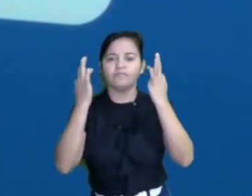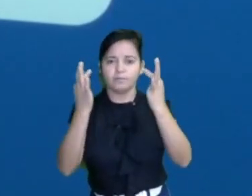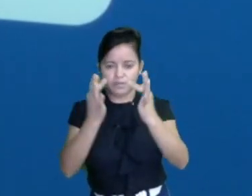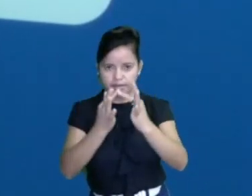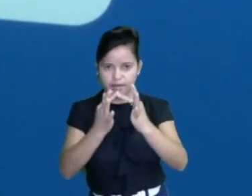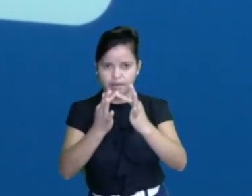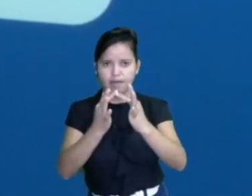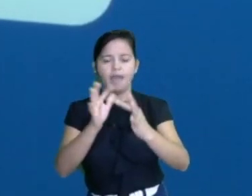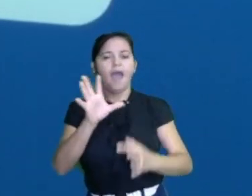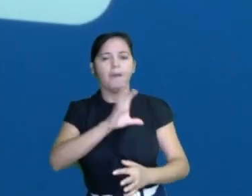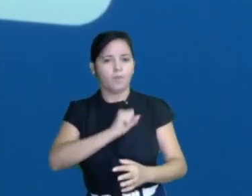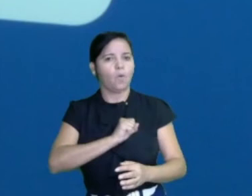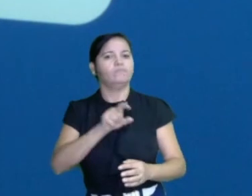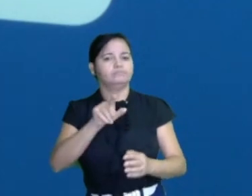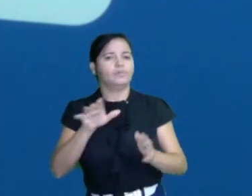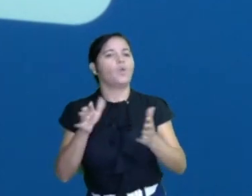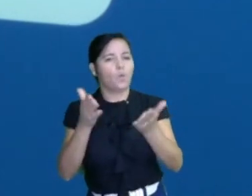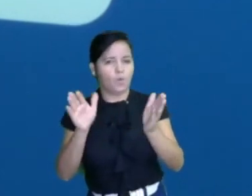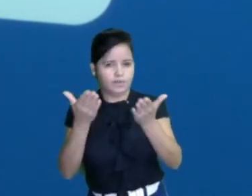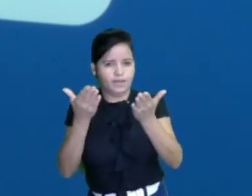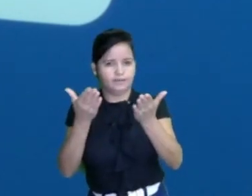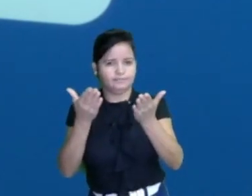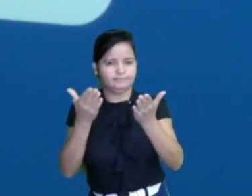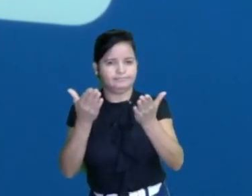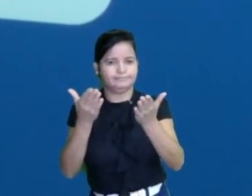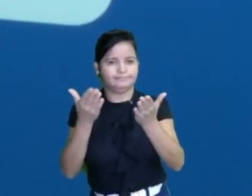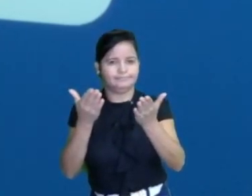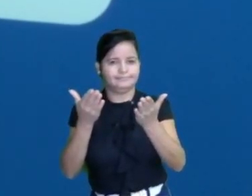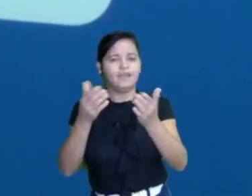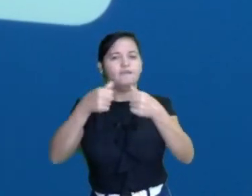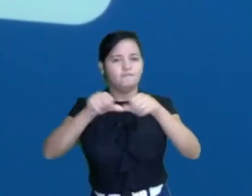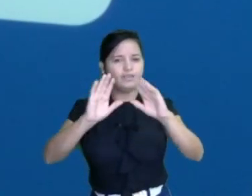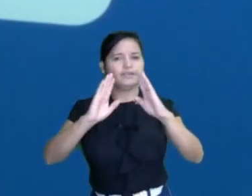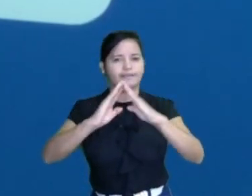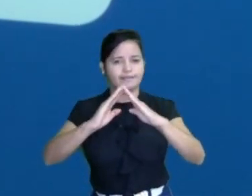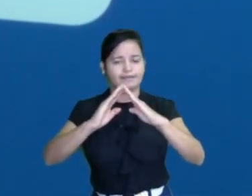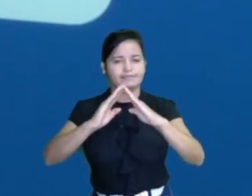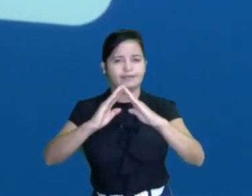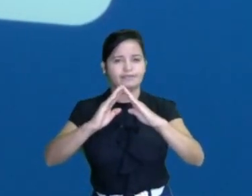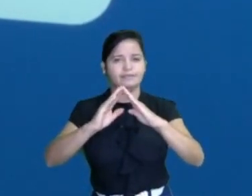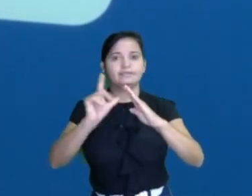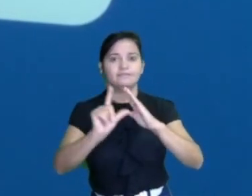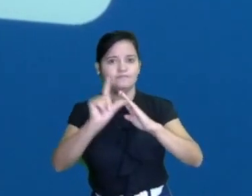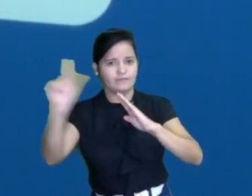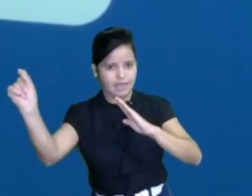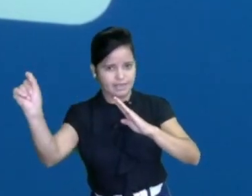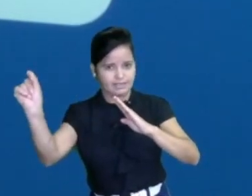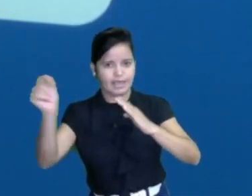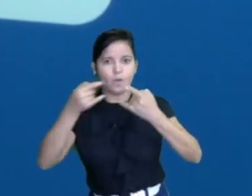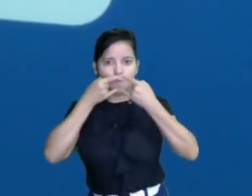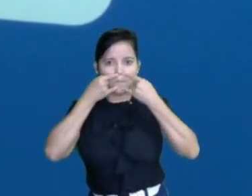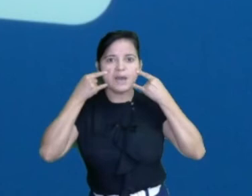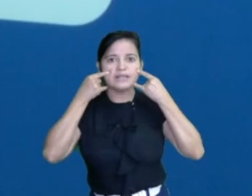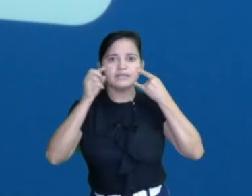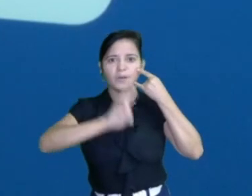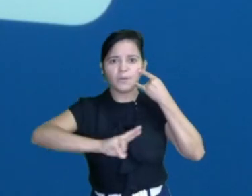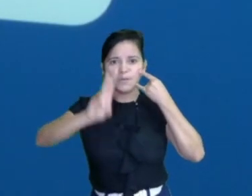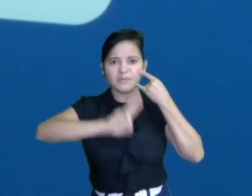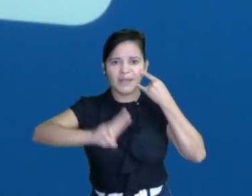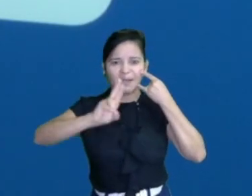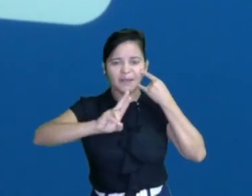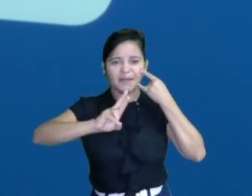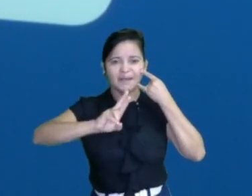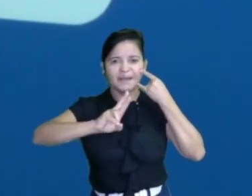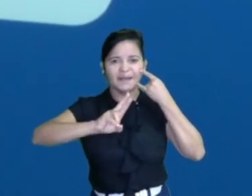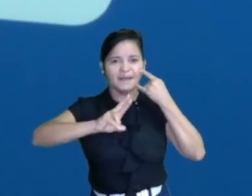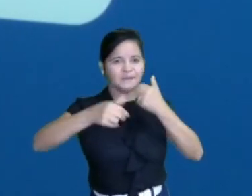família? Então, cuida dela. Fica em casa. E se for sair, usa a máscara. Tá